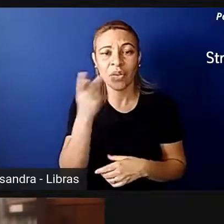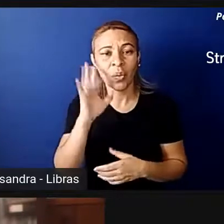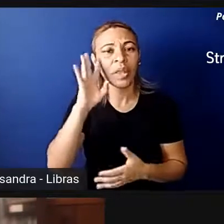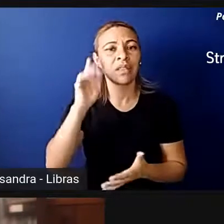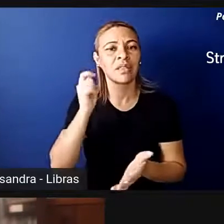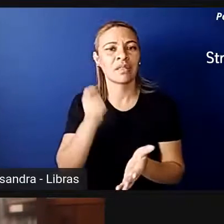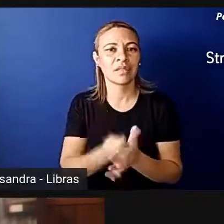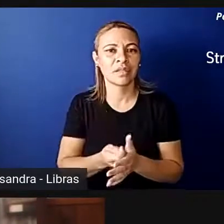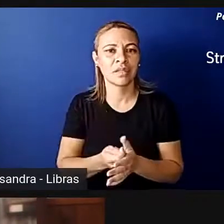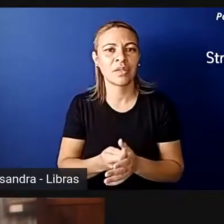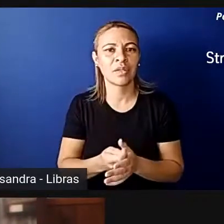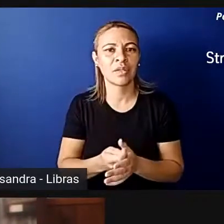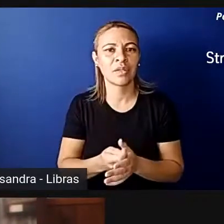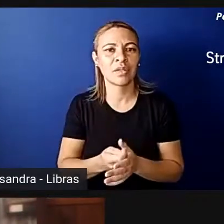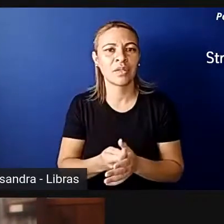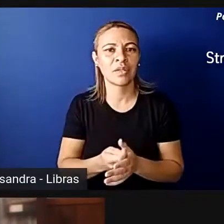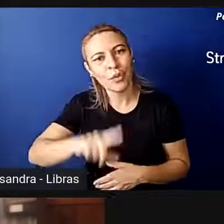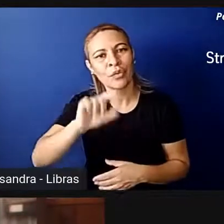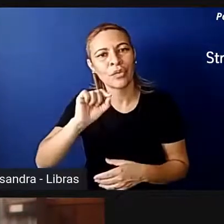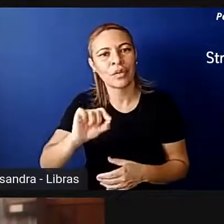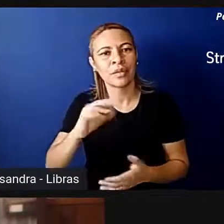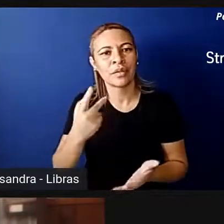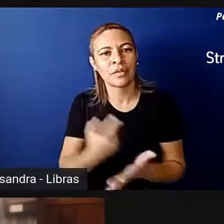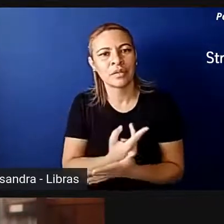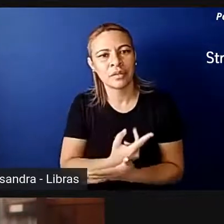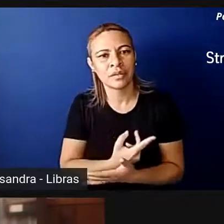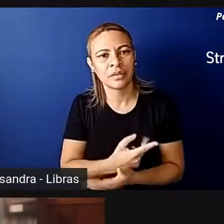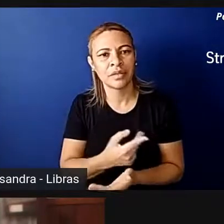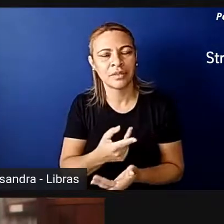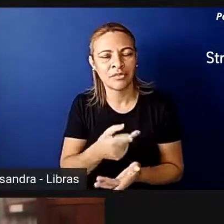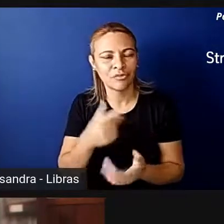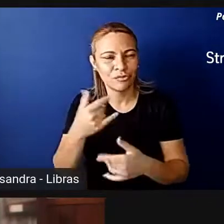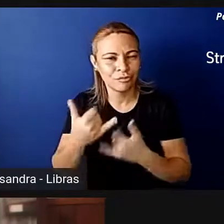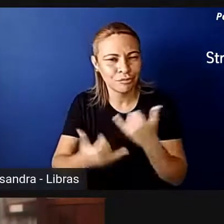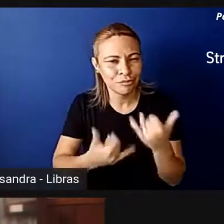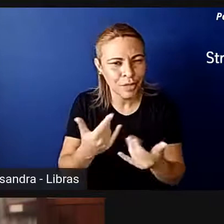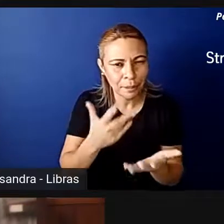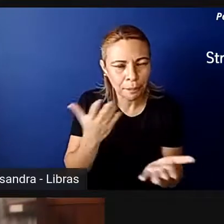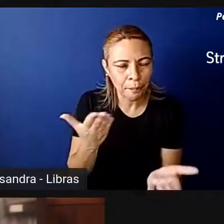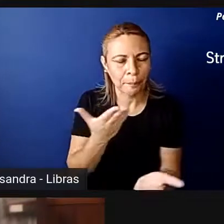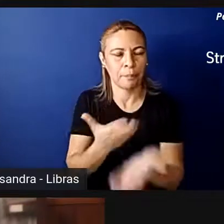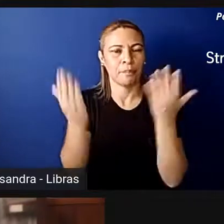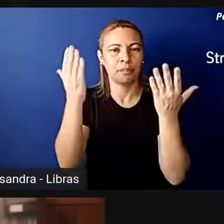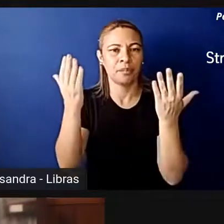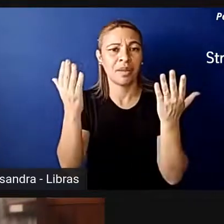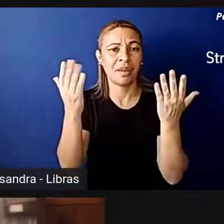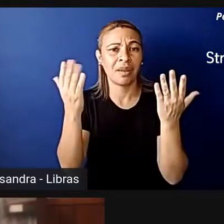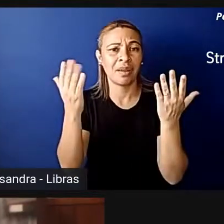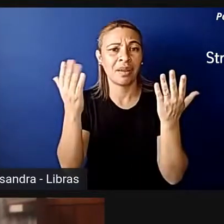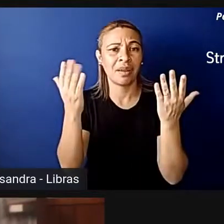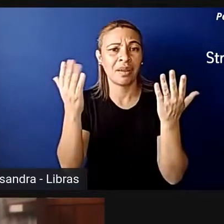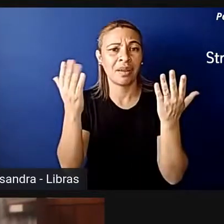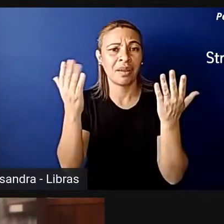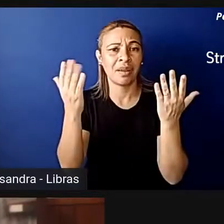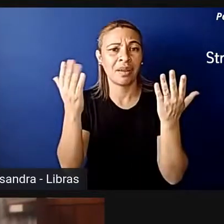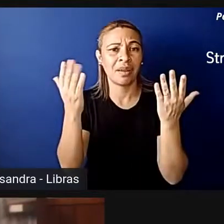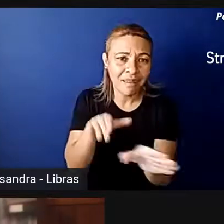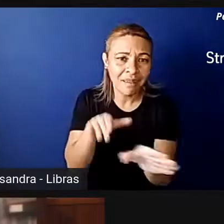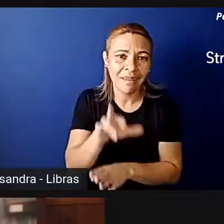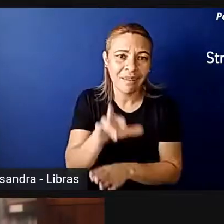mais uma vez nós caímos na pegadinha da recomendação. Ah, é recomendado que os partidos tenham cotas.